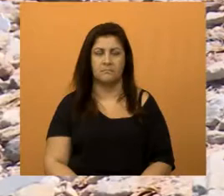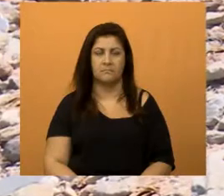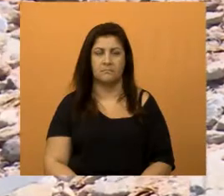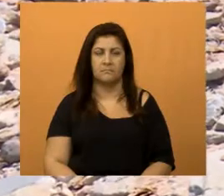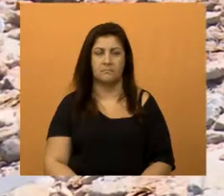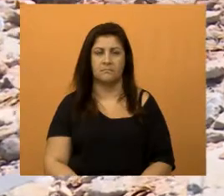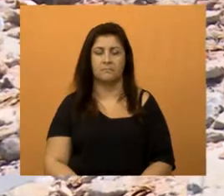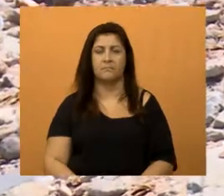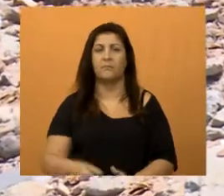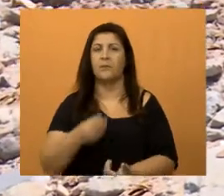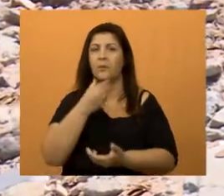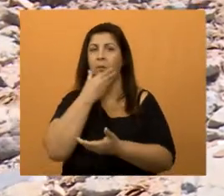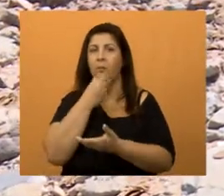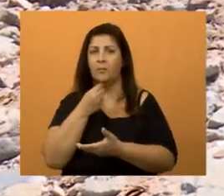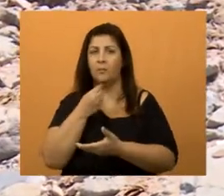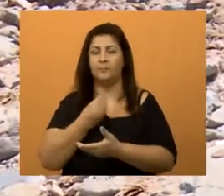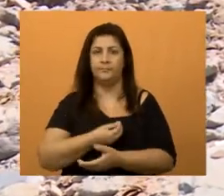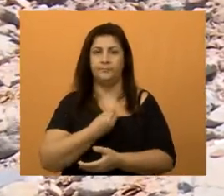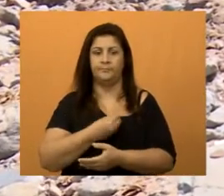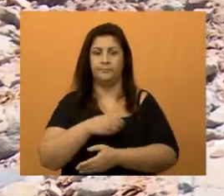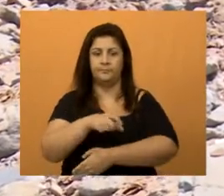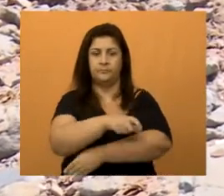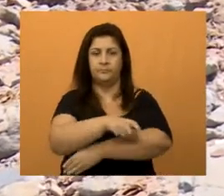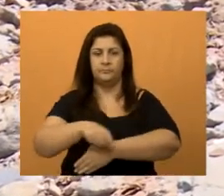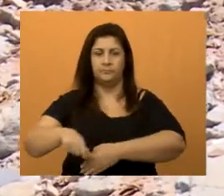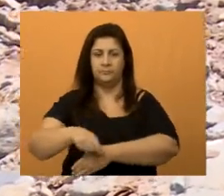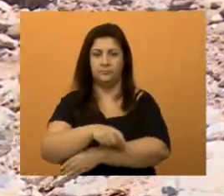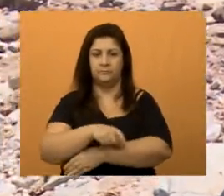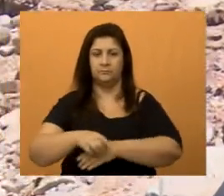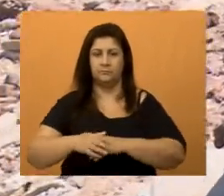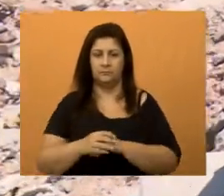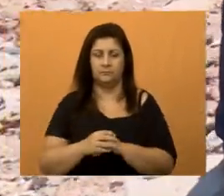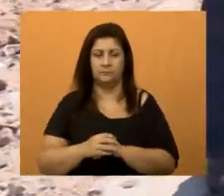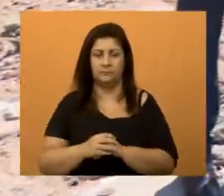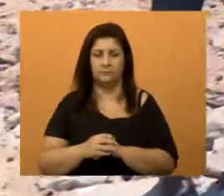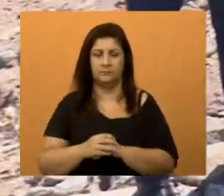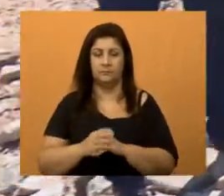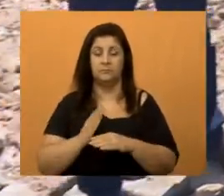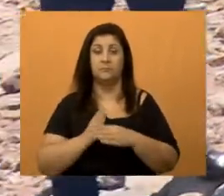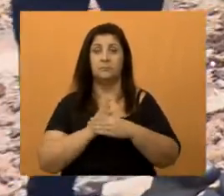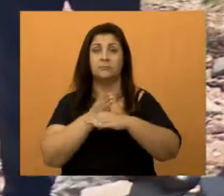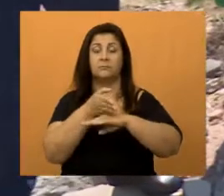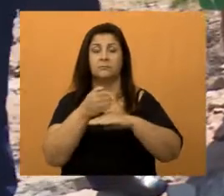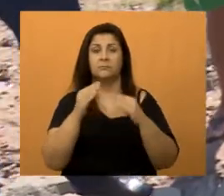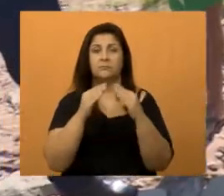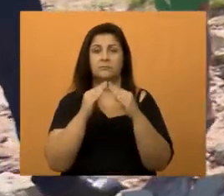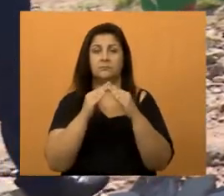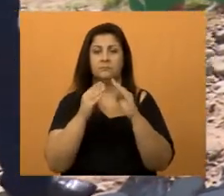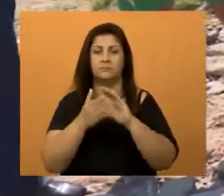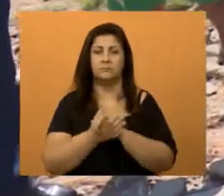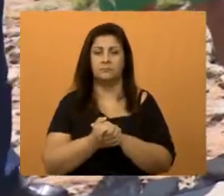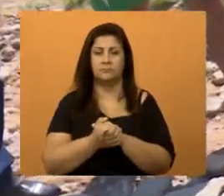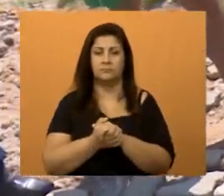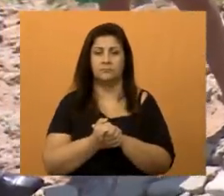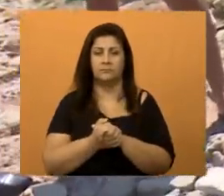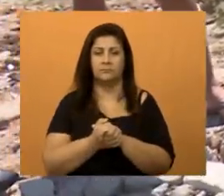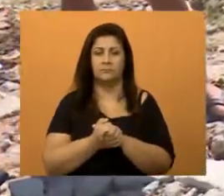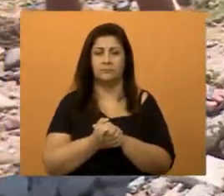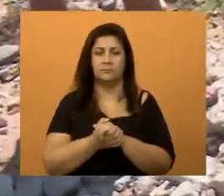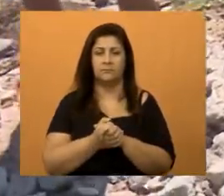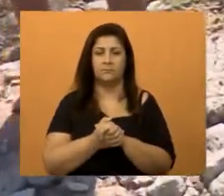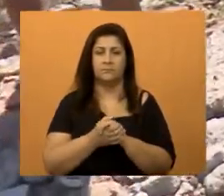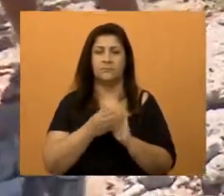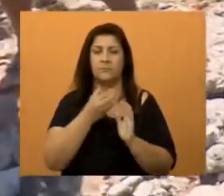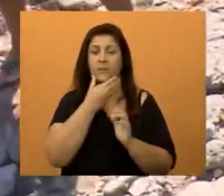Osmar mora aqui nesta rua aqui, e aqui é a casa dele. Olha a situação da rua aqui, tem que, ele mesmo coloca